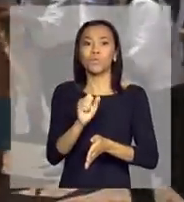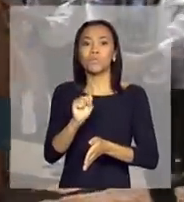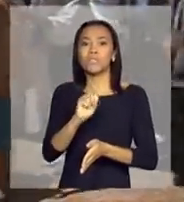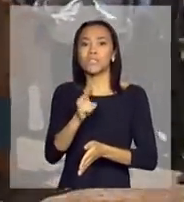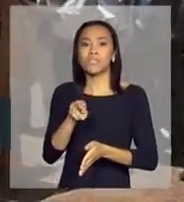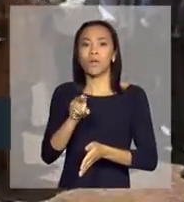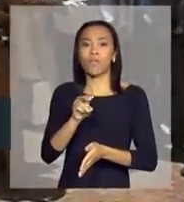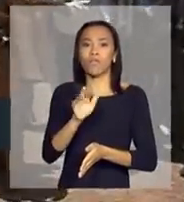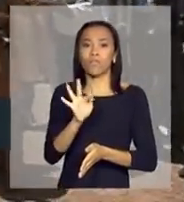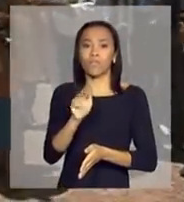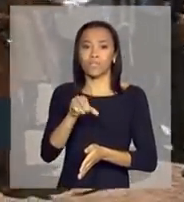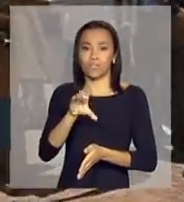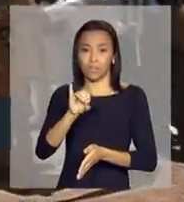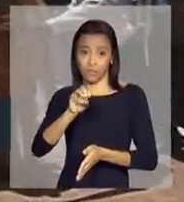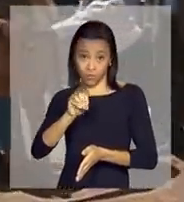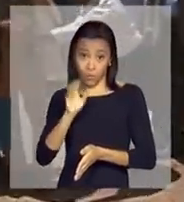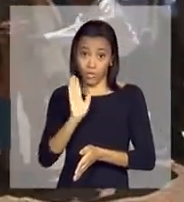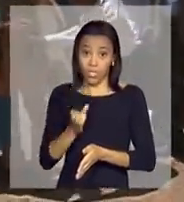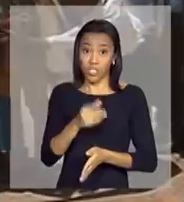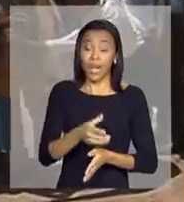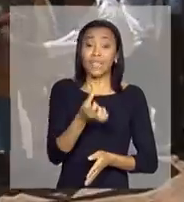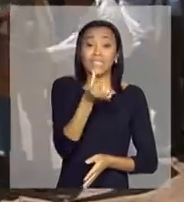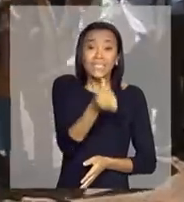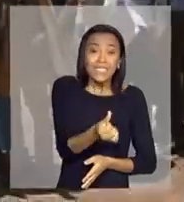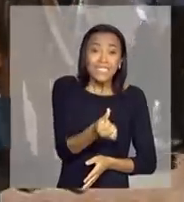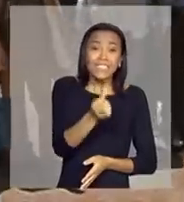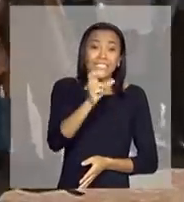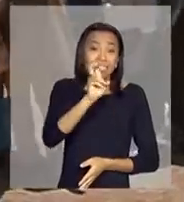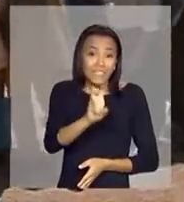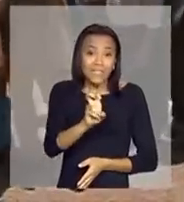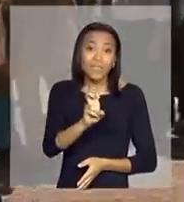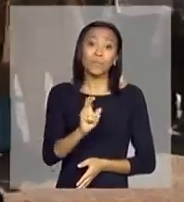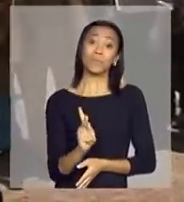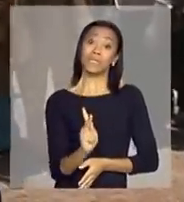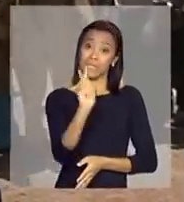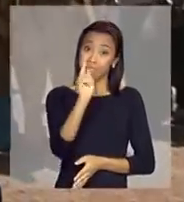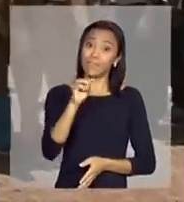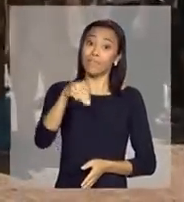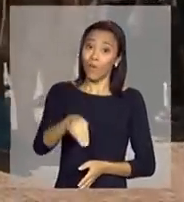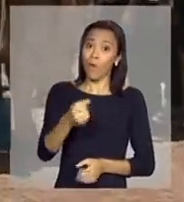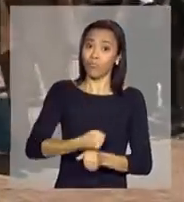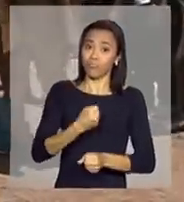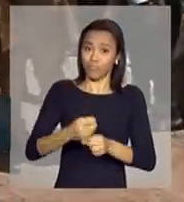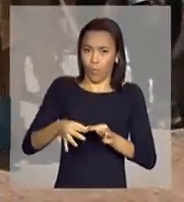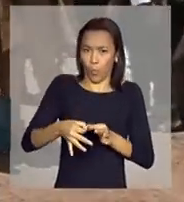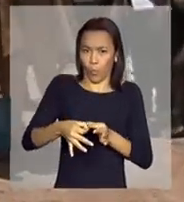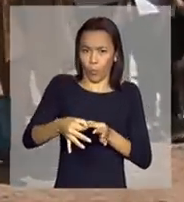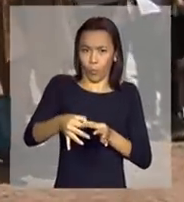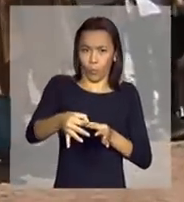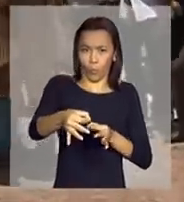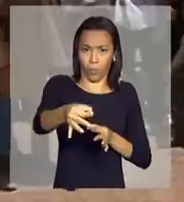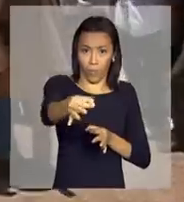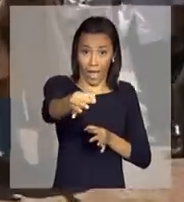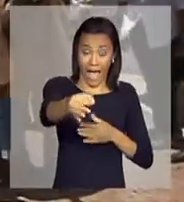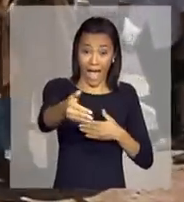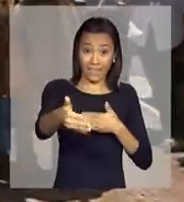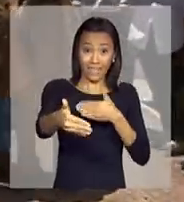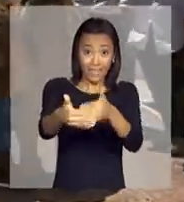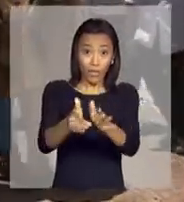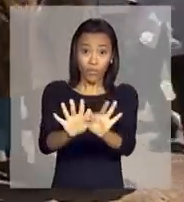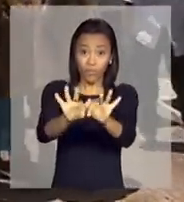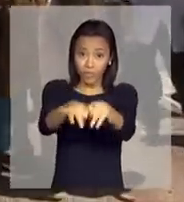canal de concreto já está com 65 quilômetros de extensão e até o final, até a conclusão das